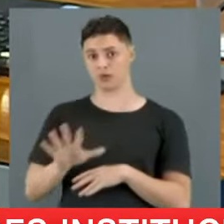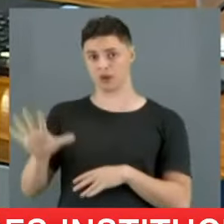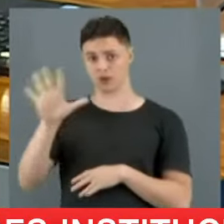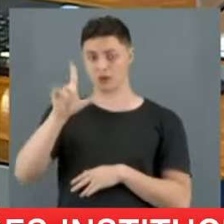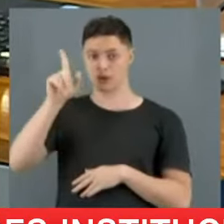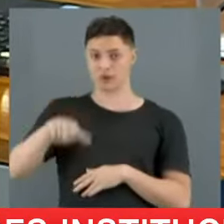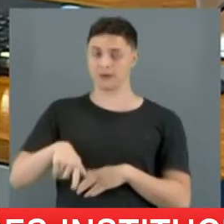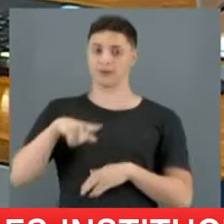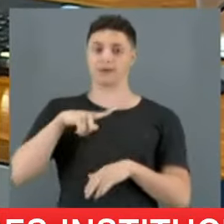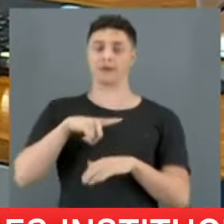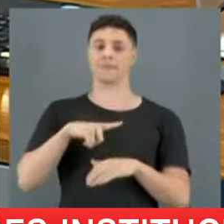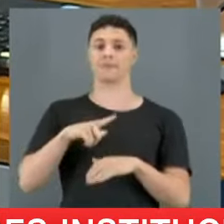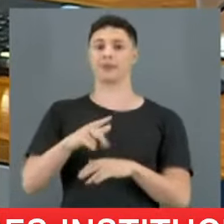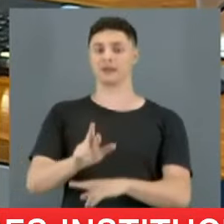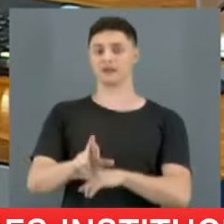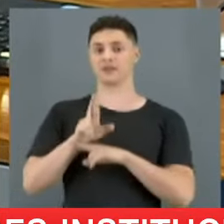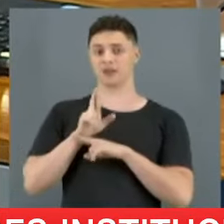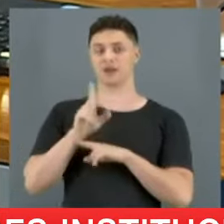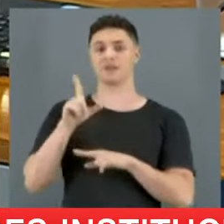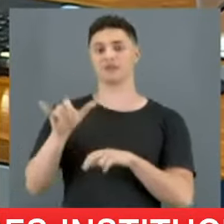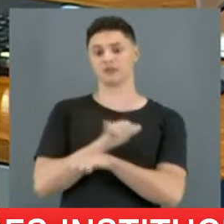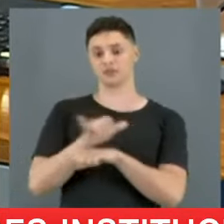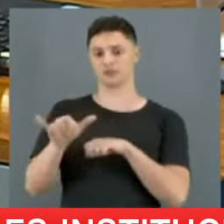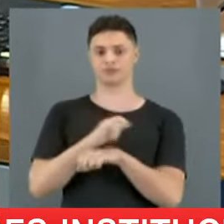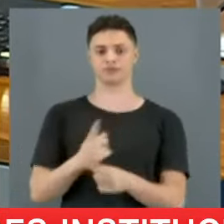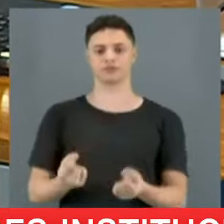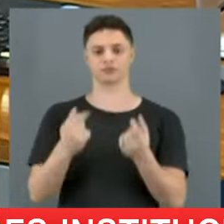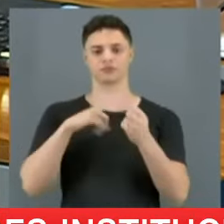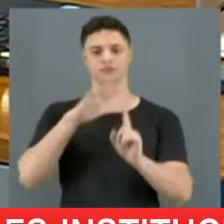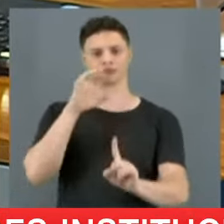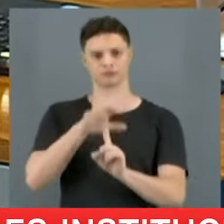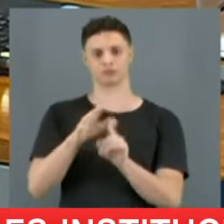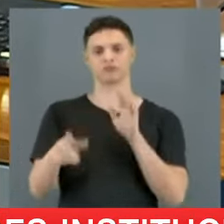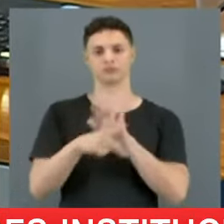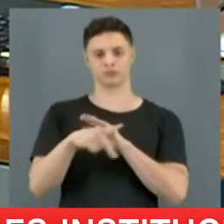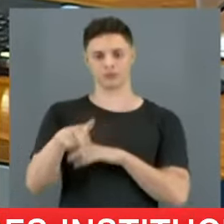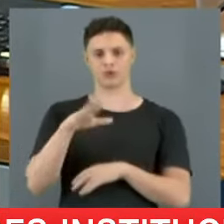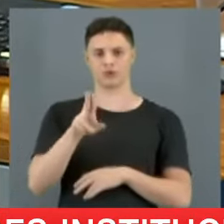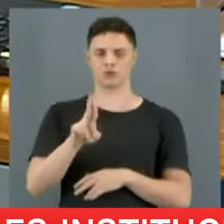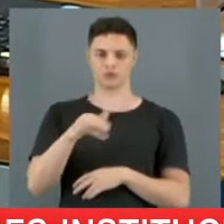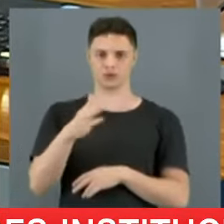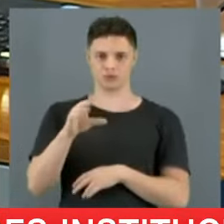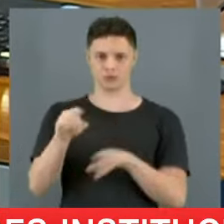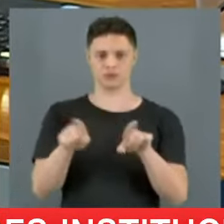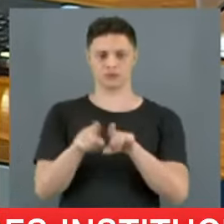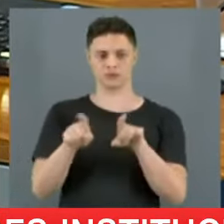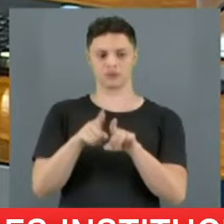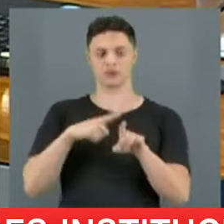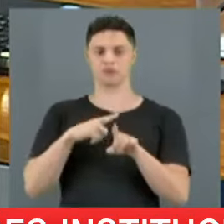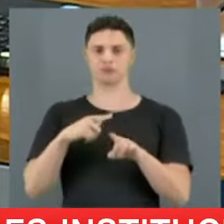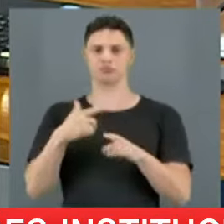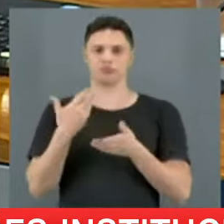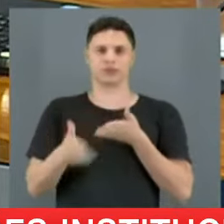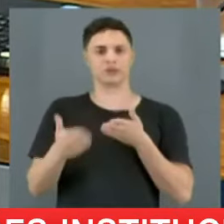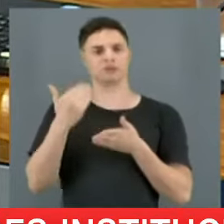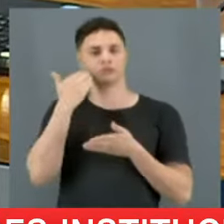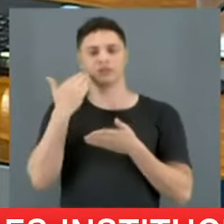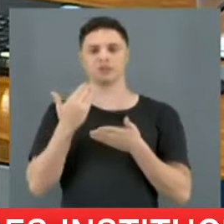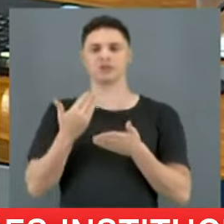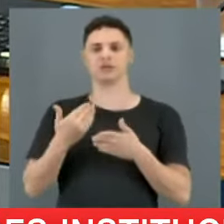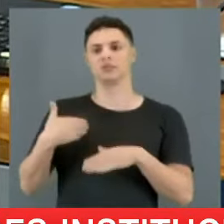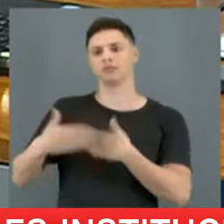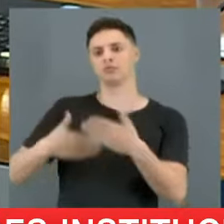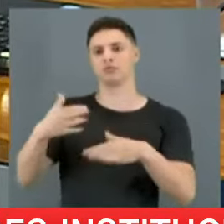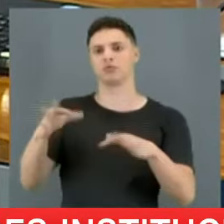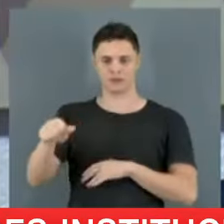mas quem apoiar essa proposta vai com ela para a eleição municipal a partir de julho. Então, os parlamentares no Congresso Nacional já ficam ali meio